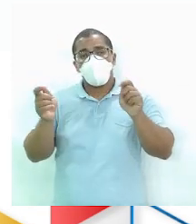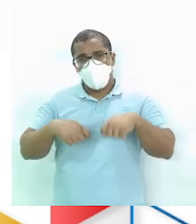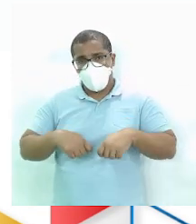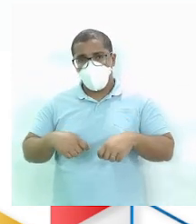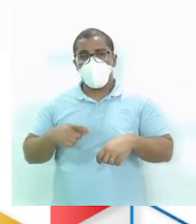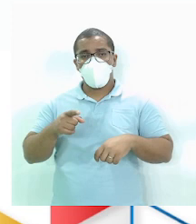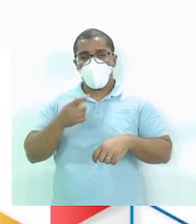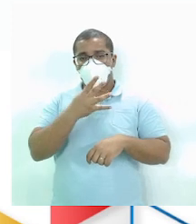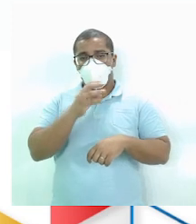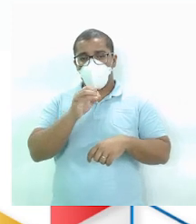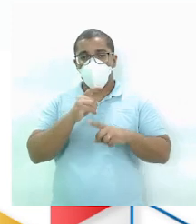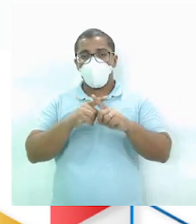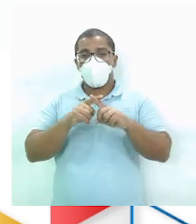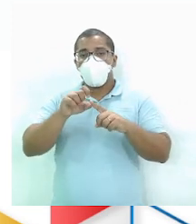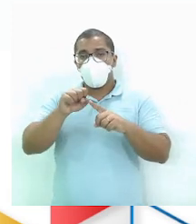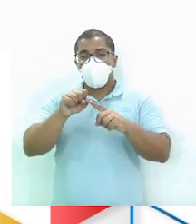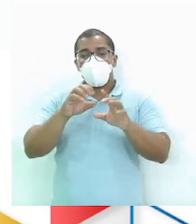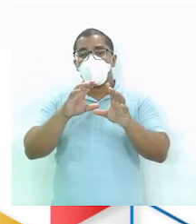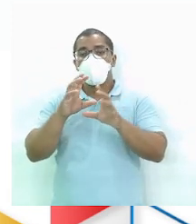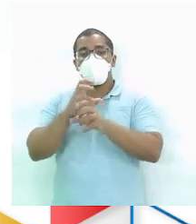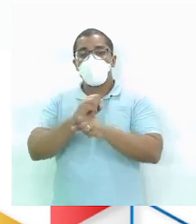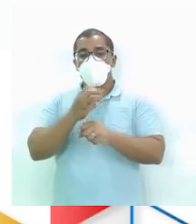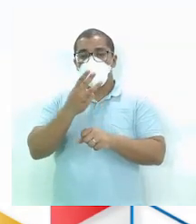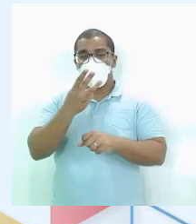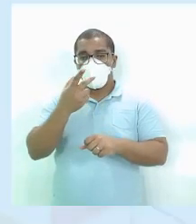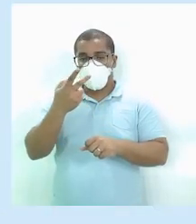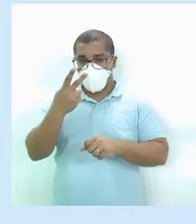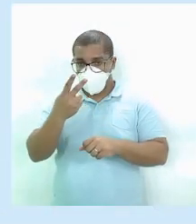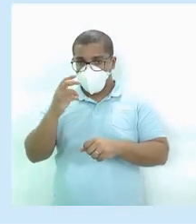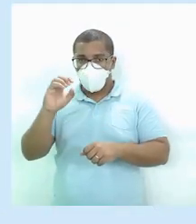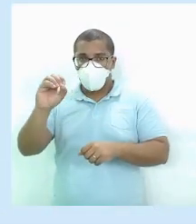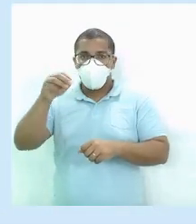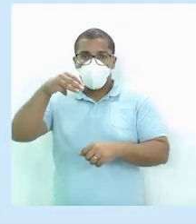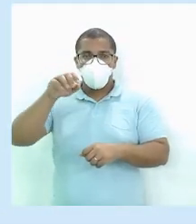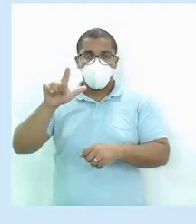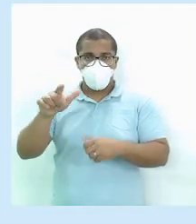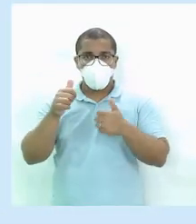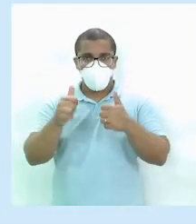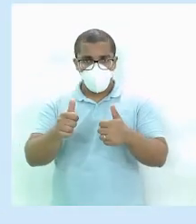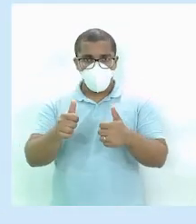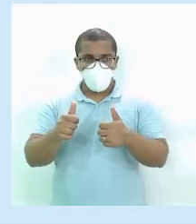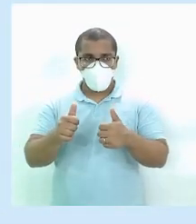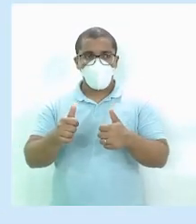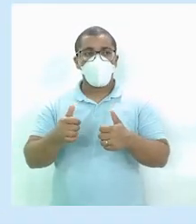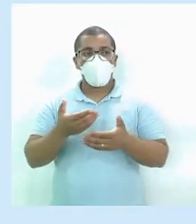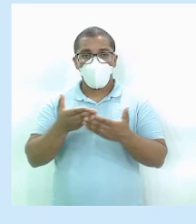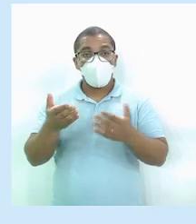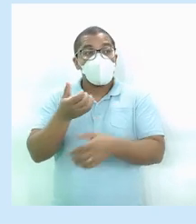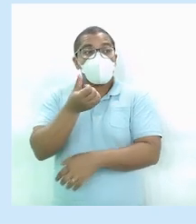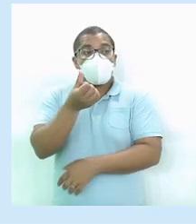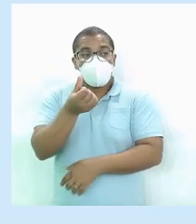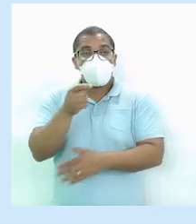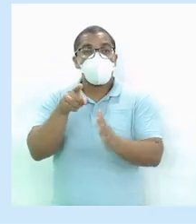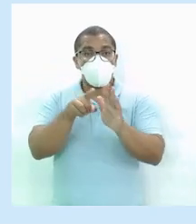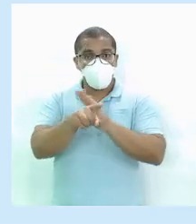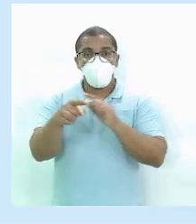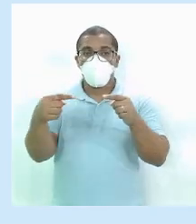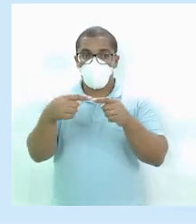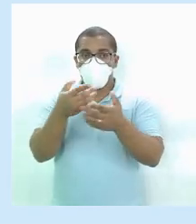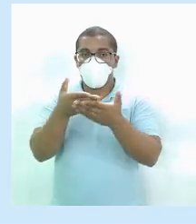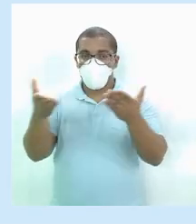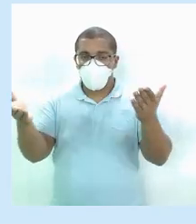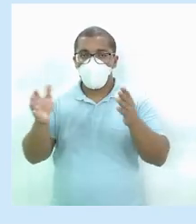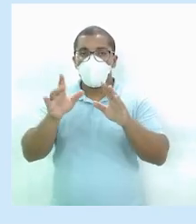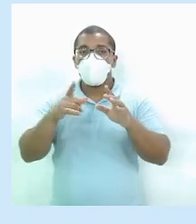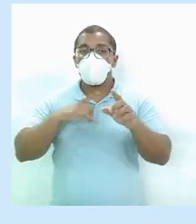320 ml Tranquilo? Deu para entender? Sexta questão é com vocês E tem um desafio